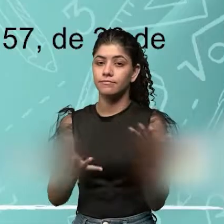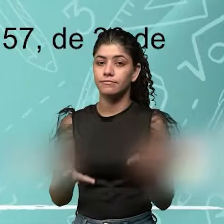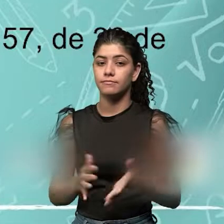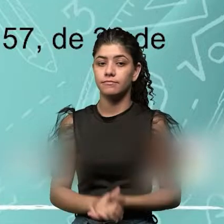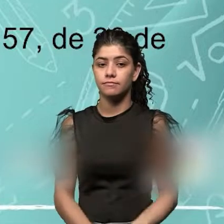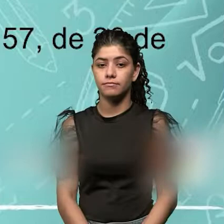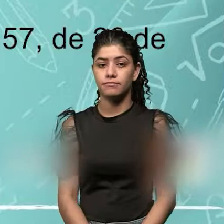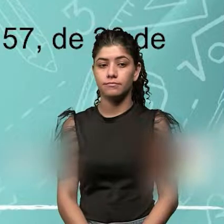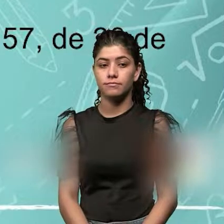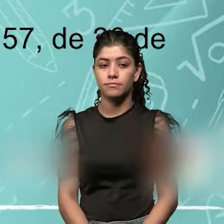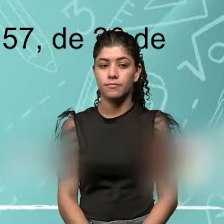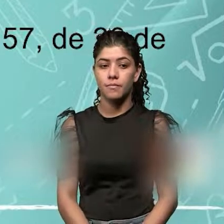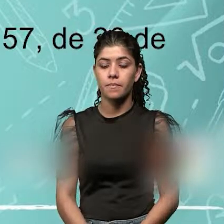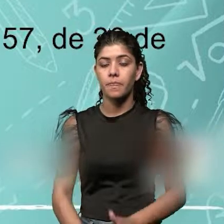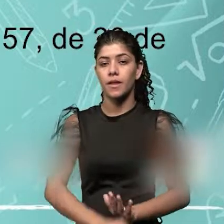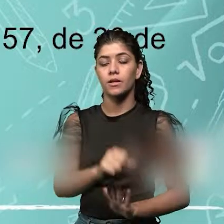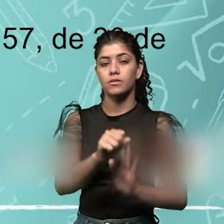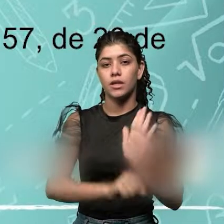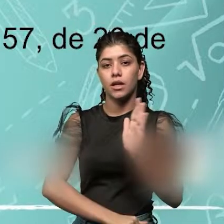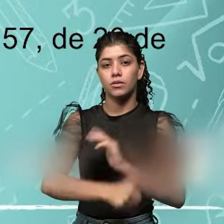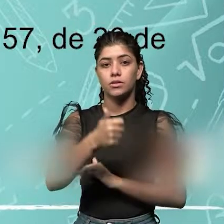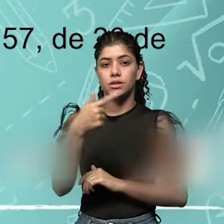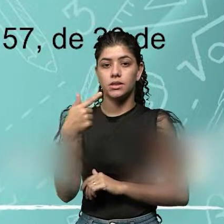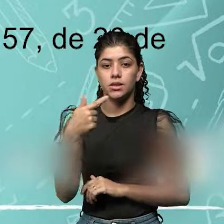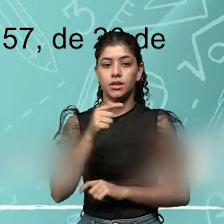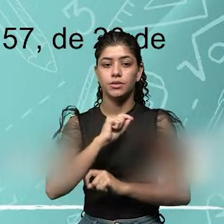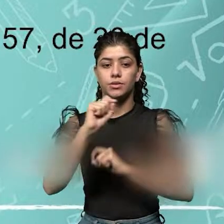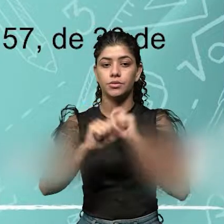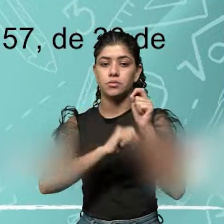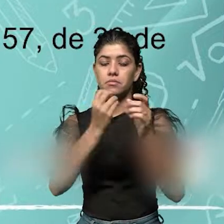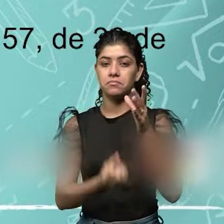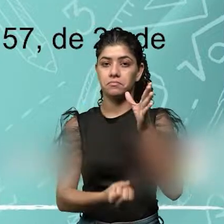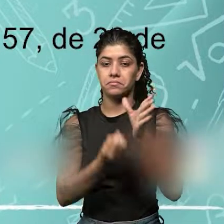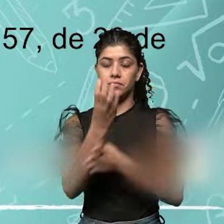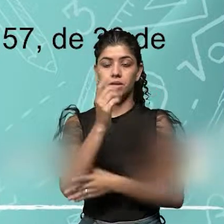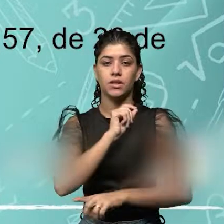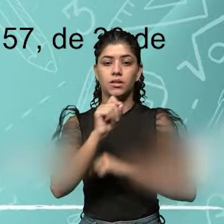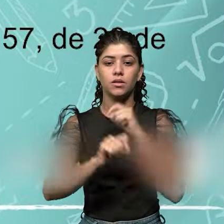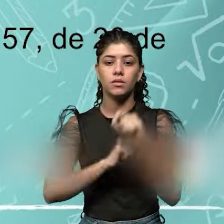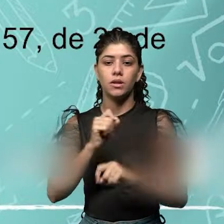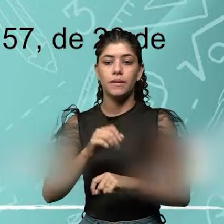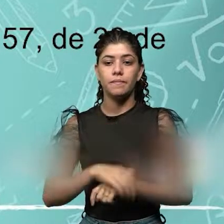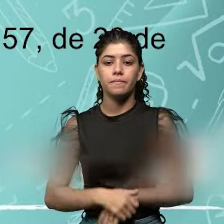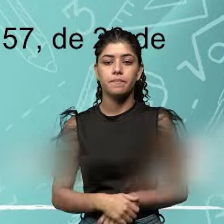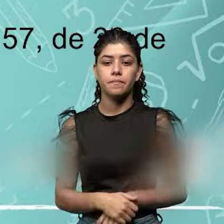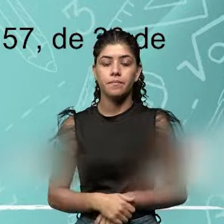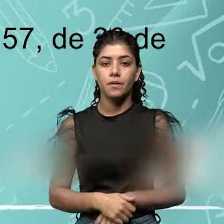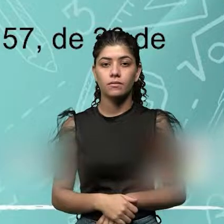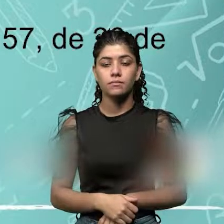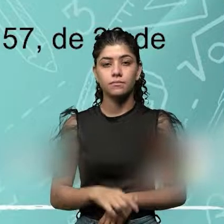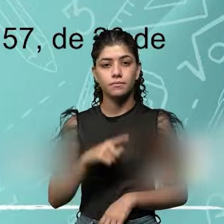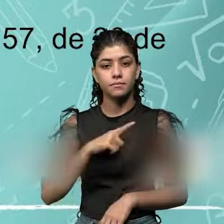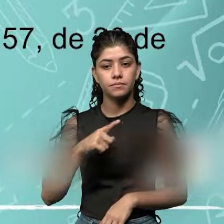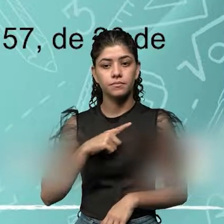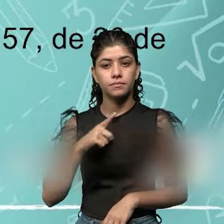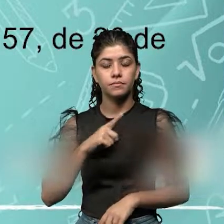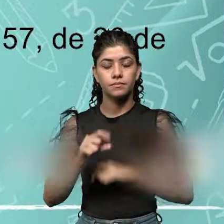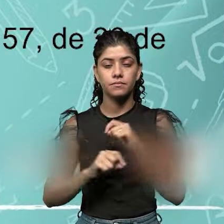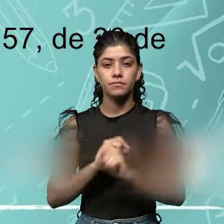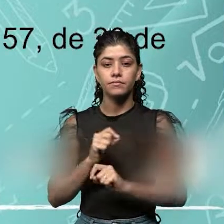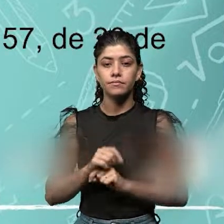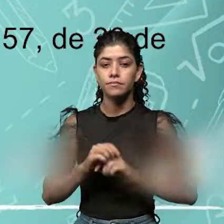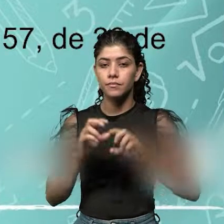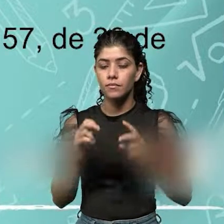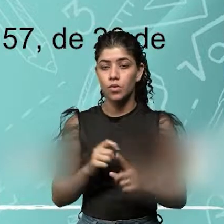No século XVII, surgiu um movimento no sentido de estabelecer uma